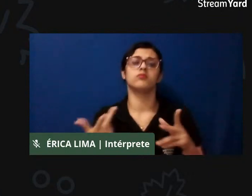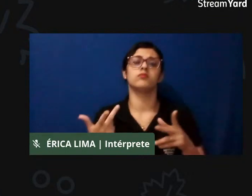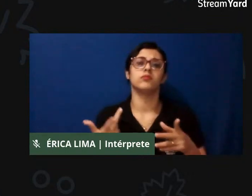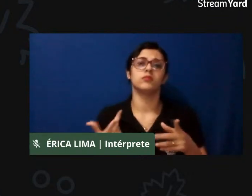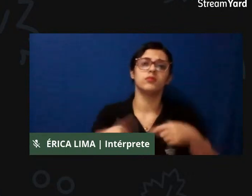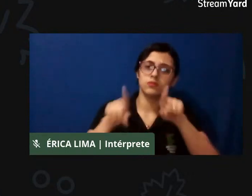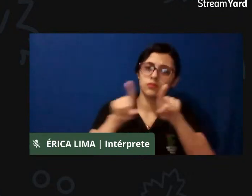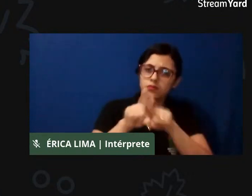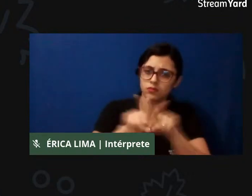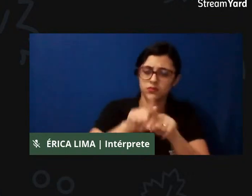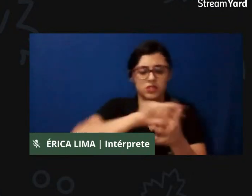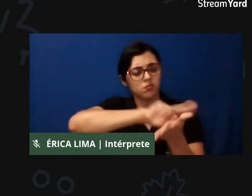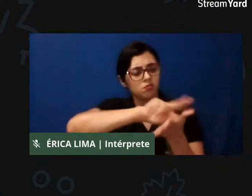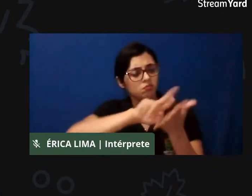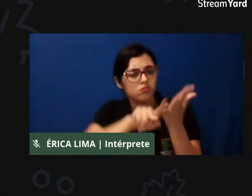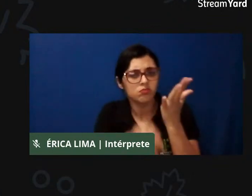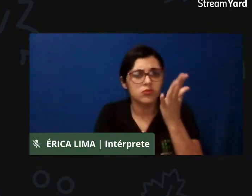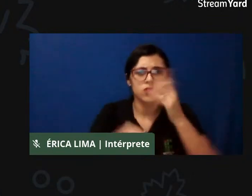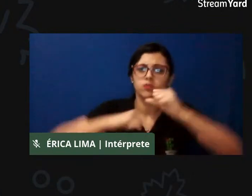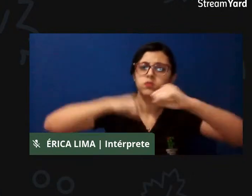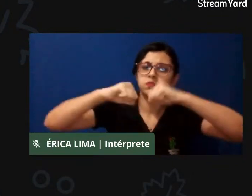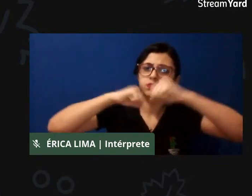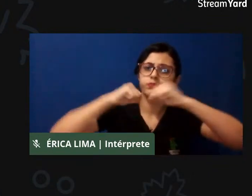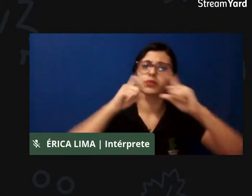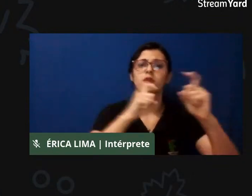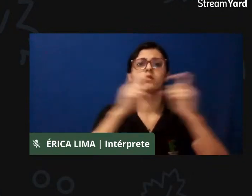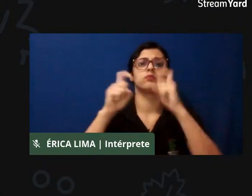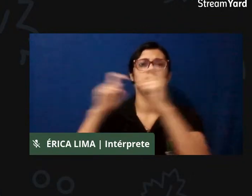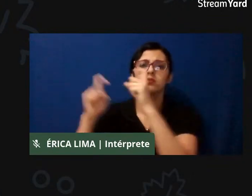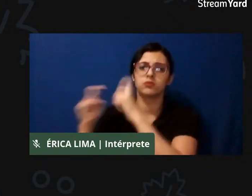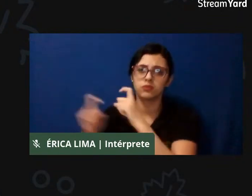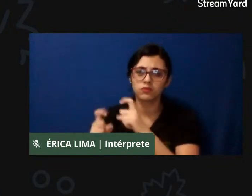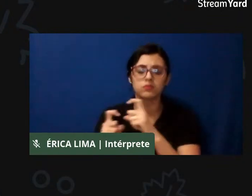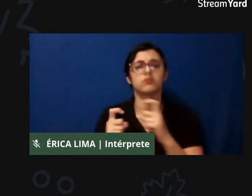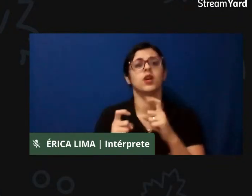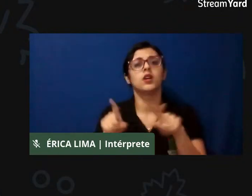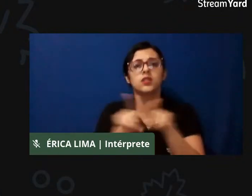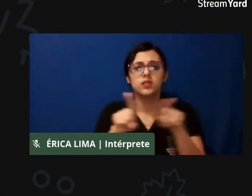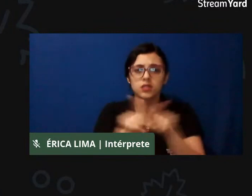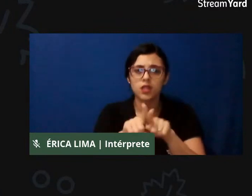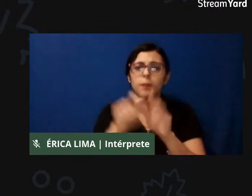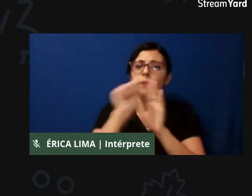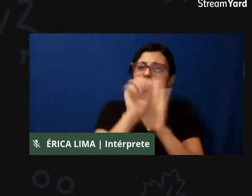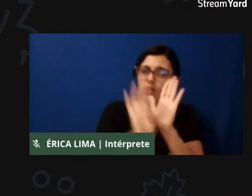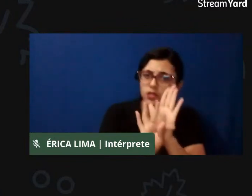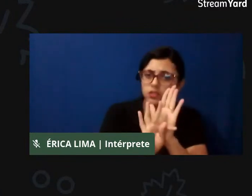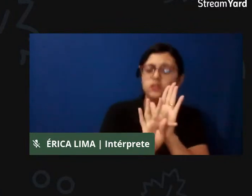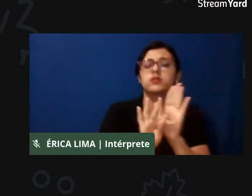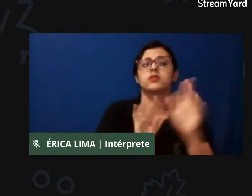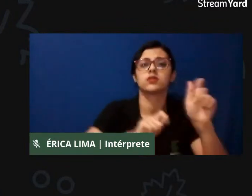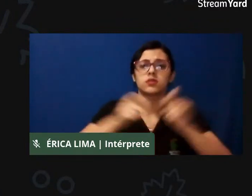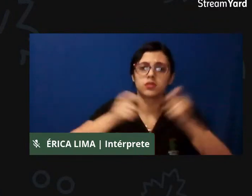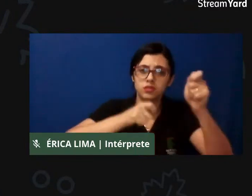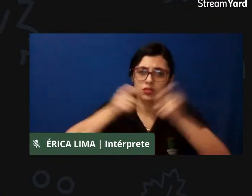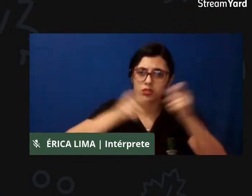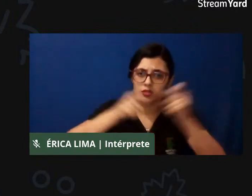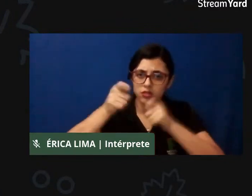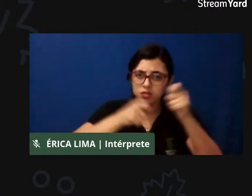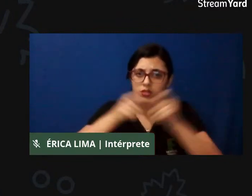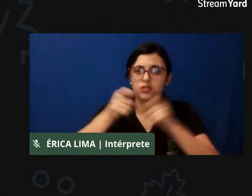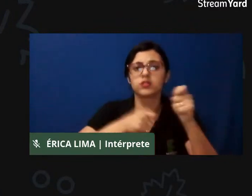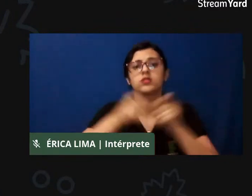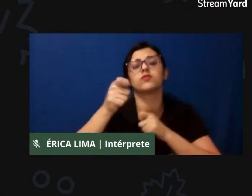debates, de atividades estaduais em que tinha participação de nosso povo e a gente podia